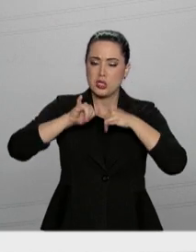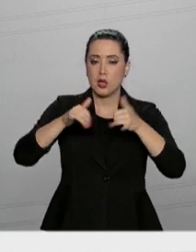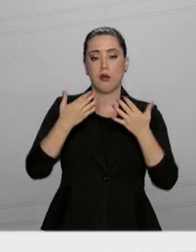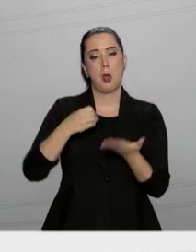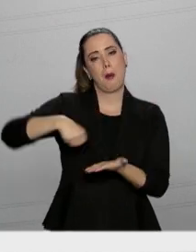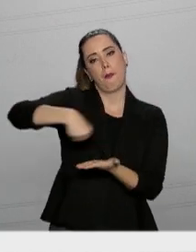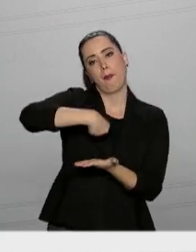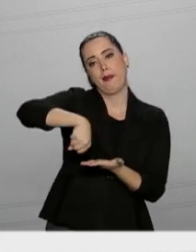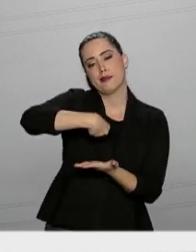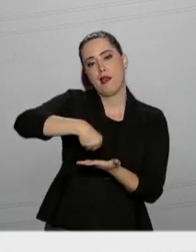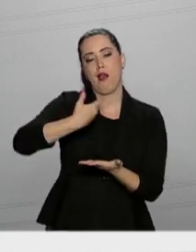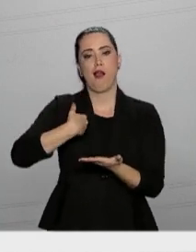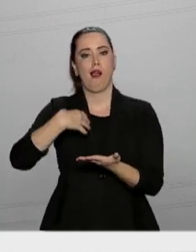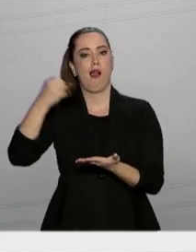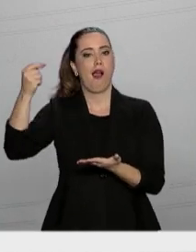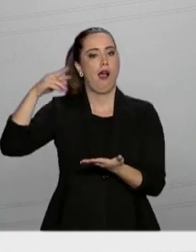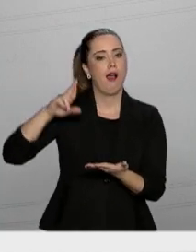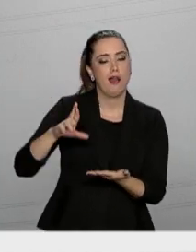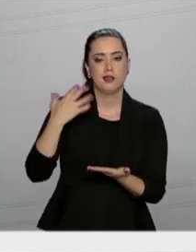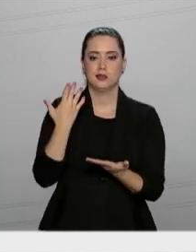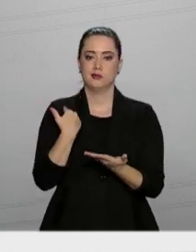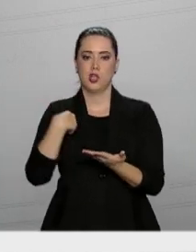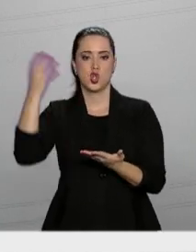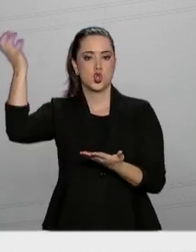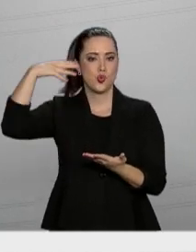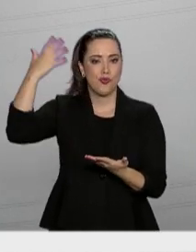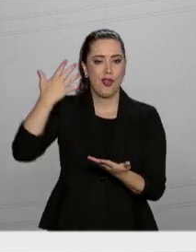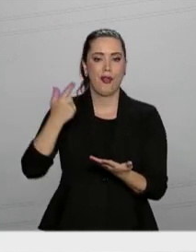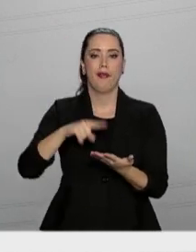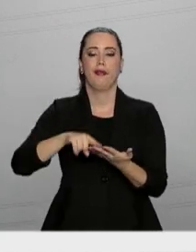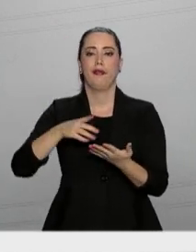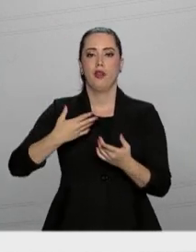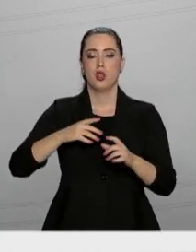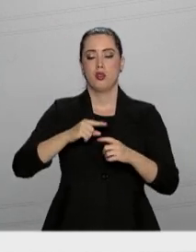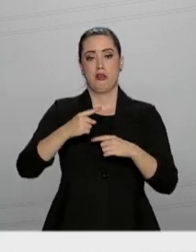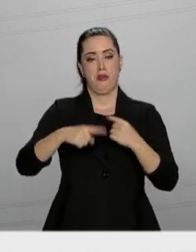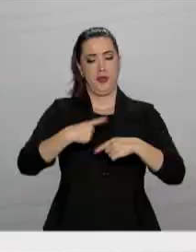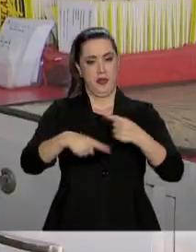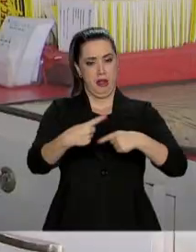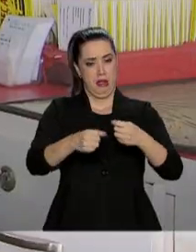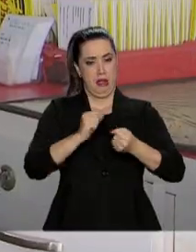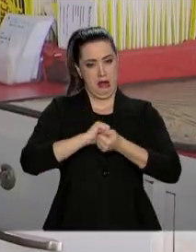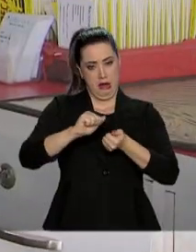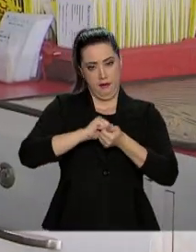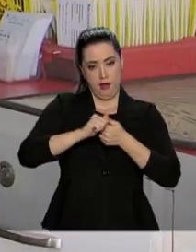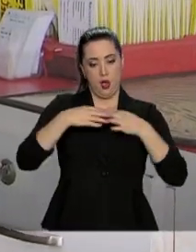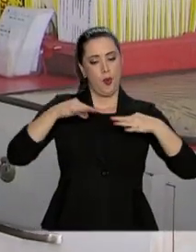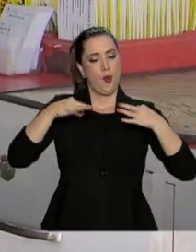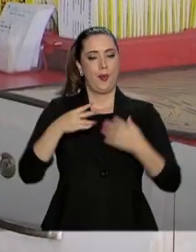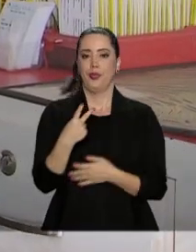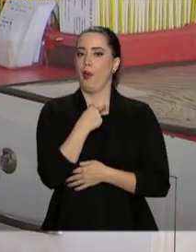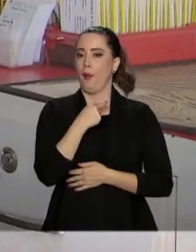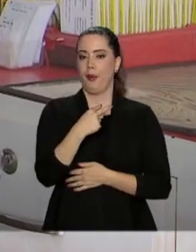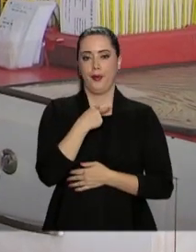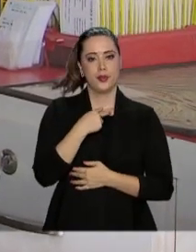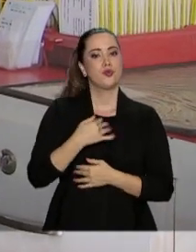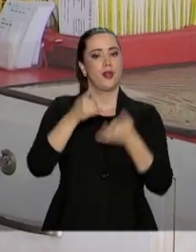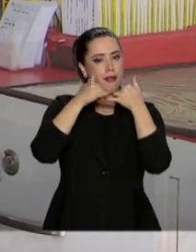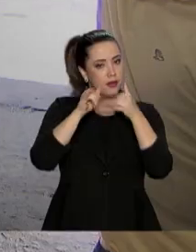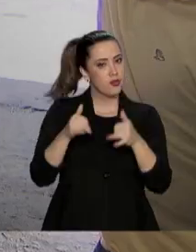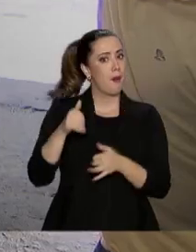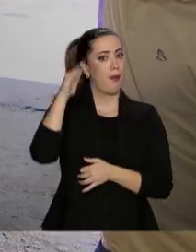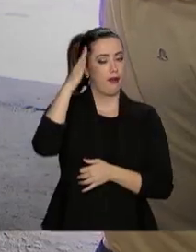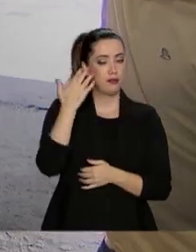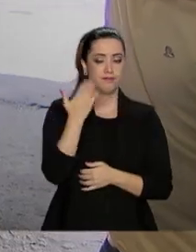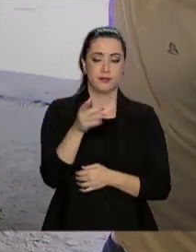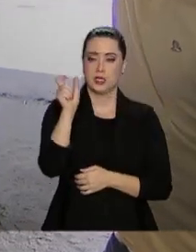como o ferro de passar, o ar-condicionado, o chuveiro elétrico e a máquina de lavar roupas. E não são apenas os pequenos comerciantes que